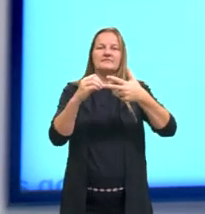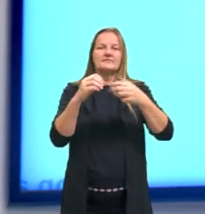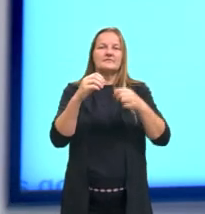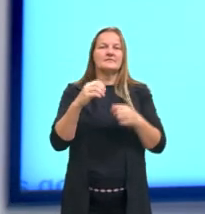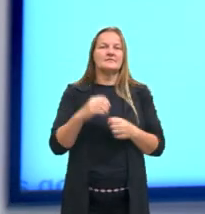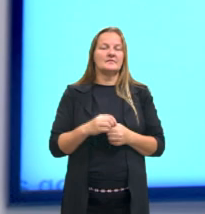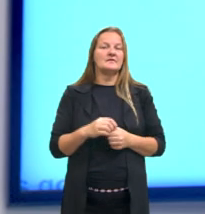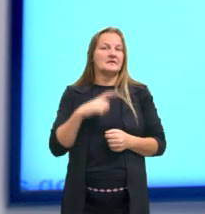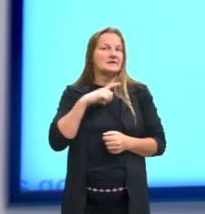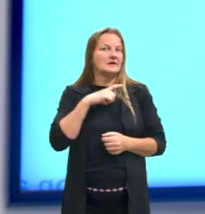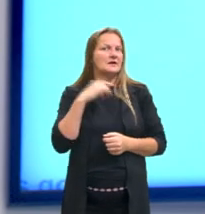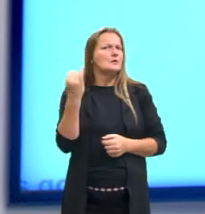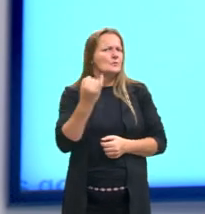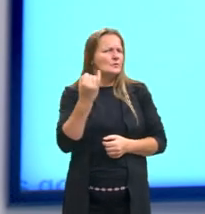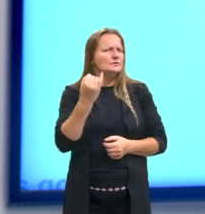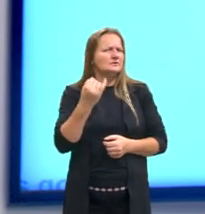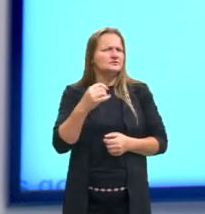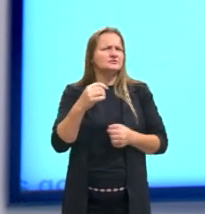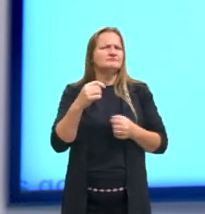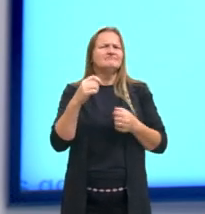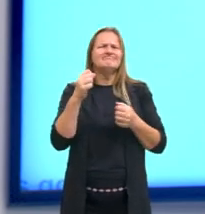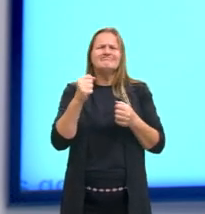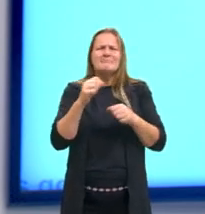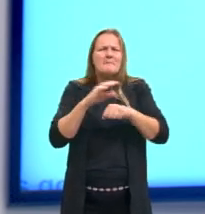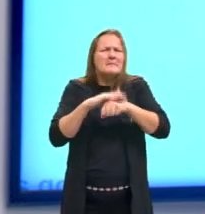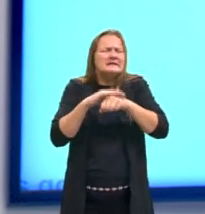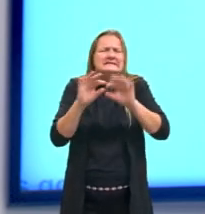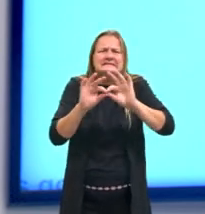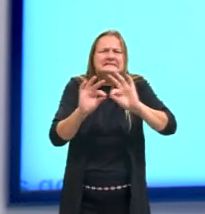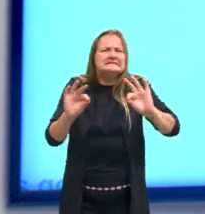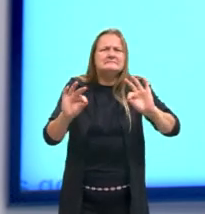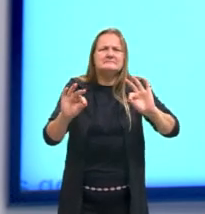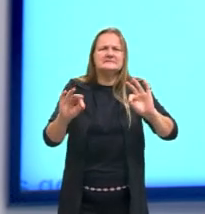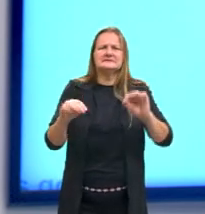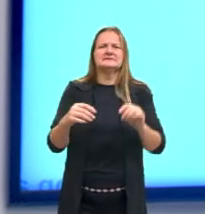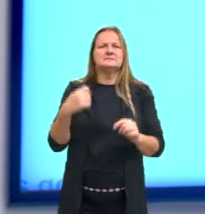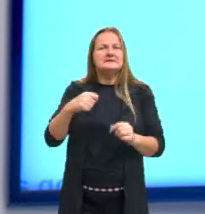É importante que vocês acertem questões mais básicas do Enem.